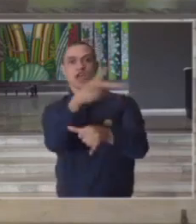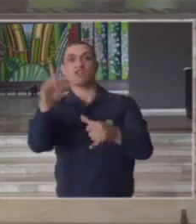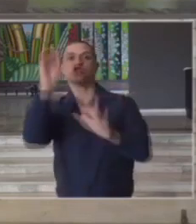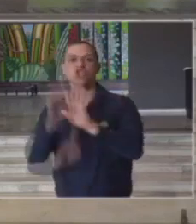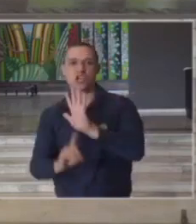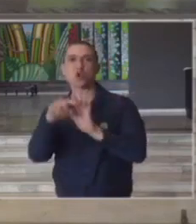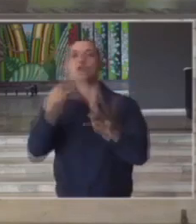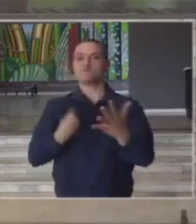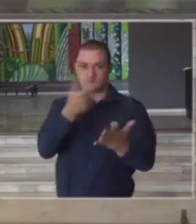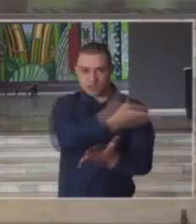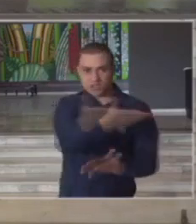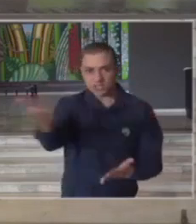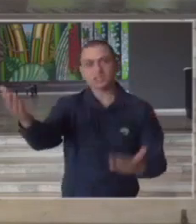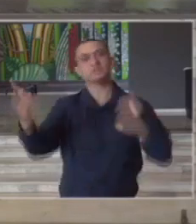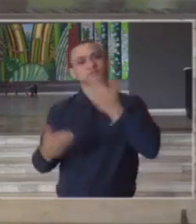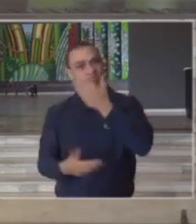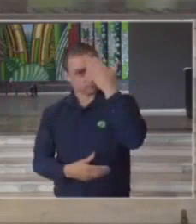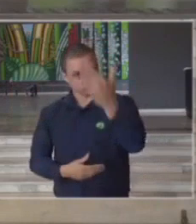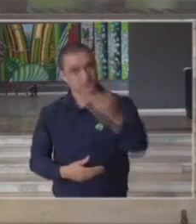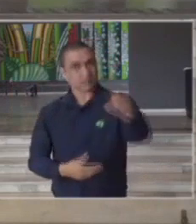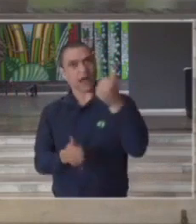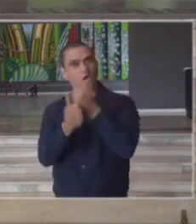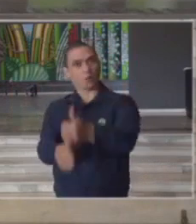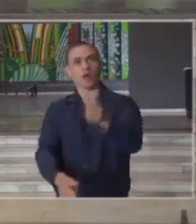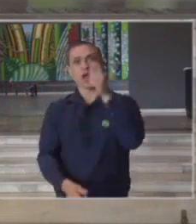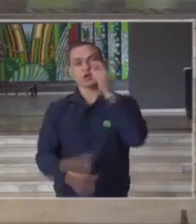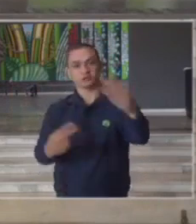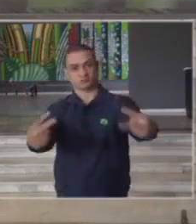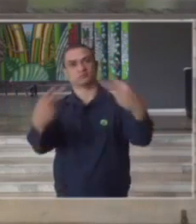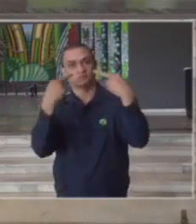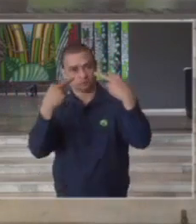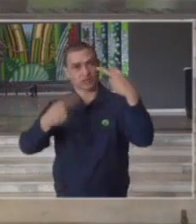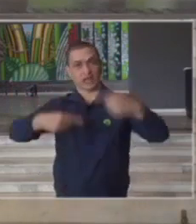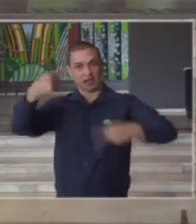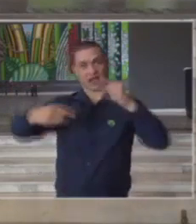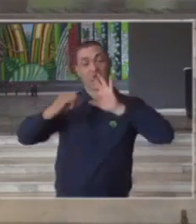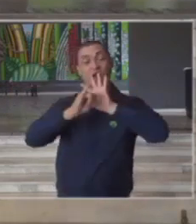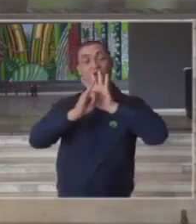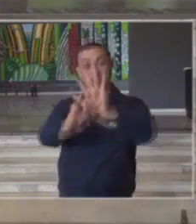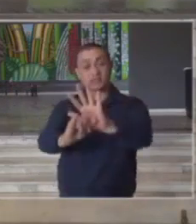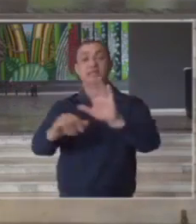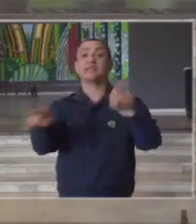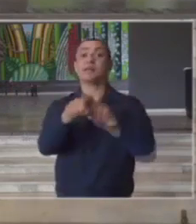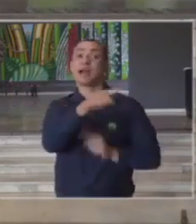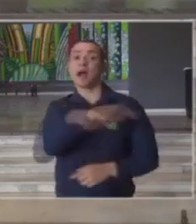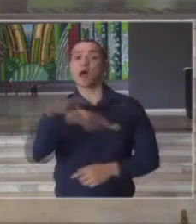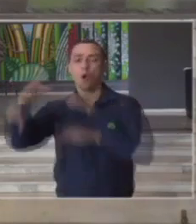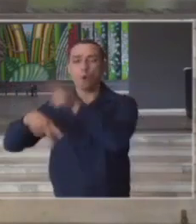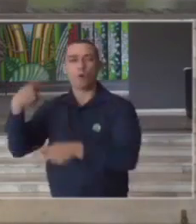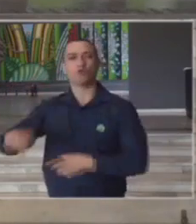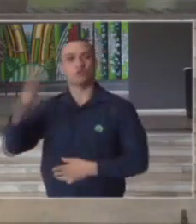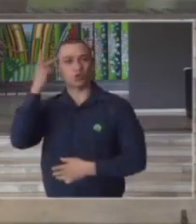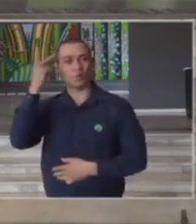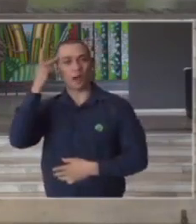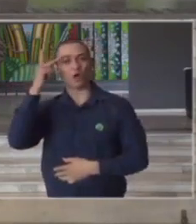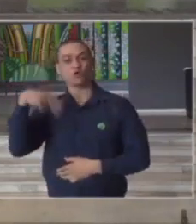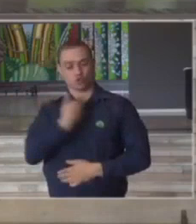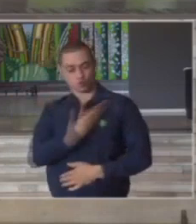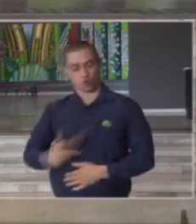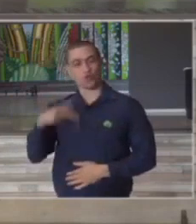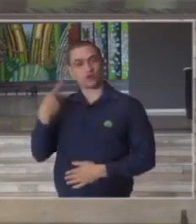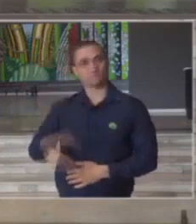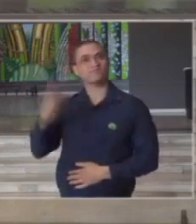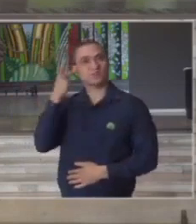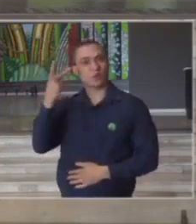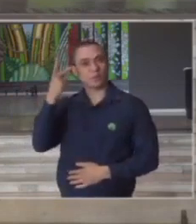diretores que estão aqui presentes assistindo e acompanhando a nossa coletiva em nome da população de São Paulo e do governo do estado